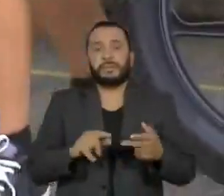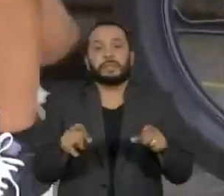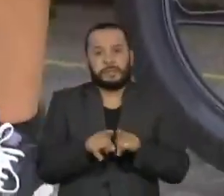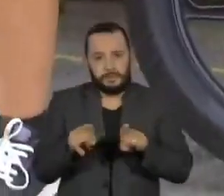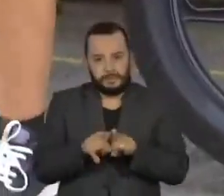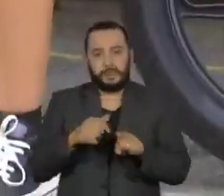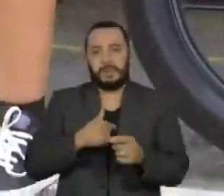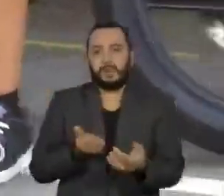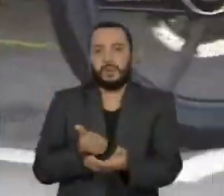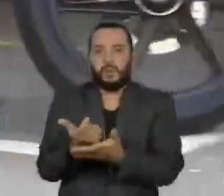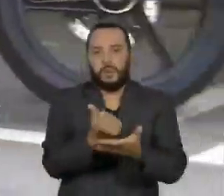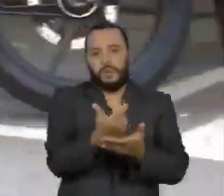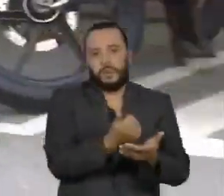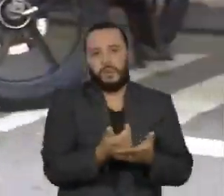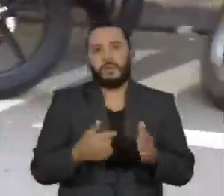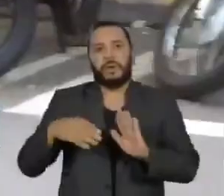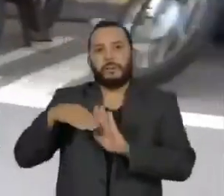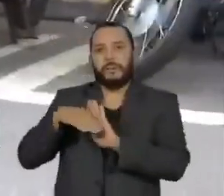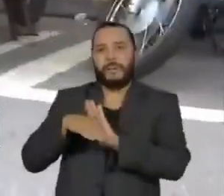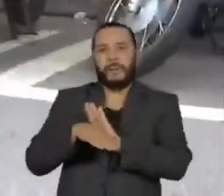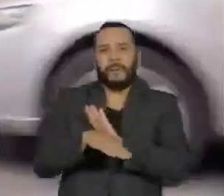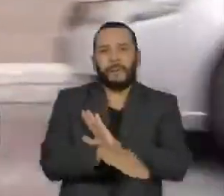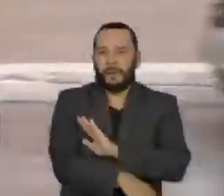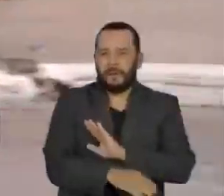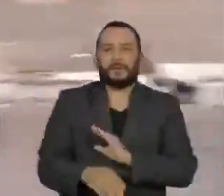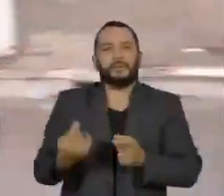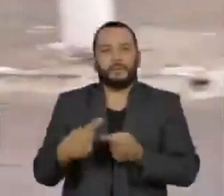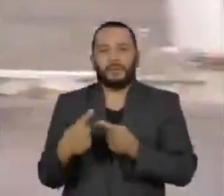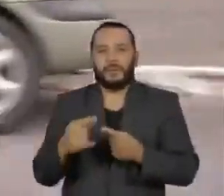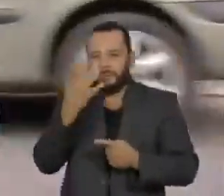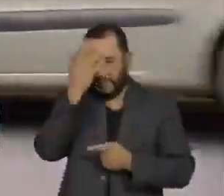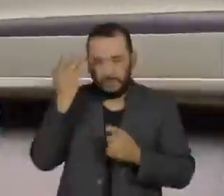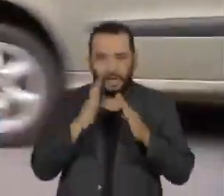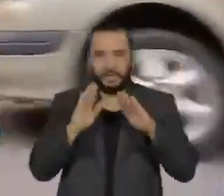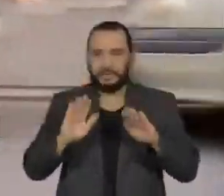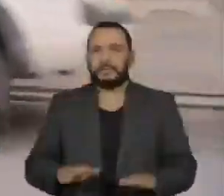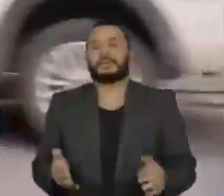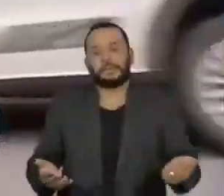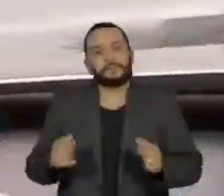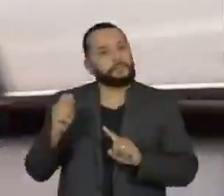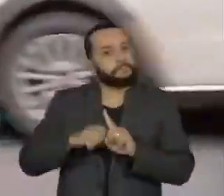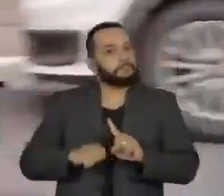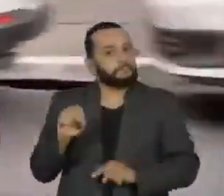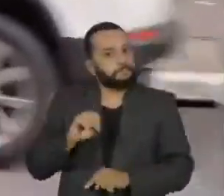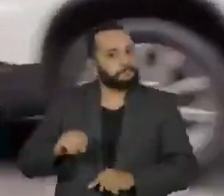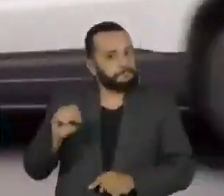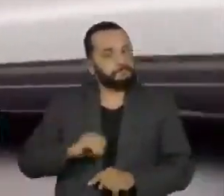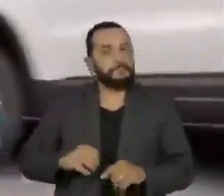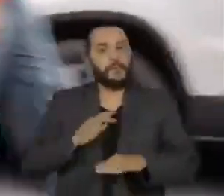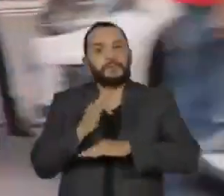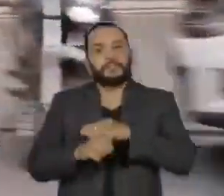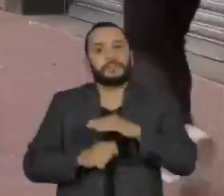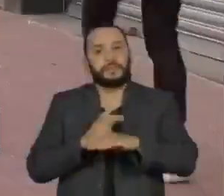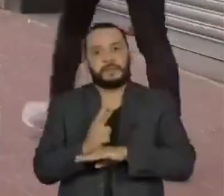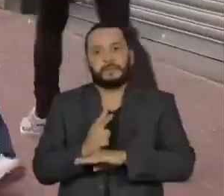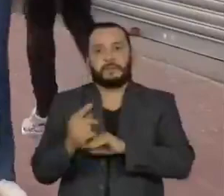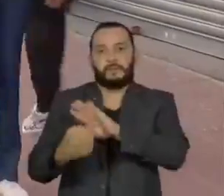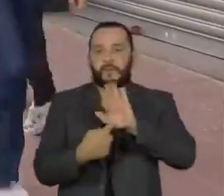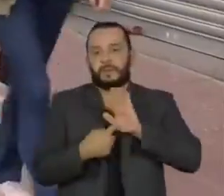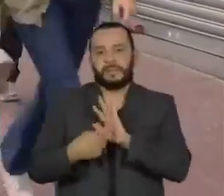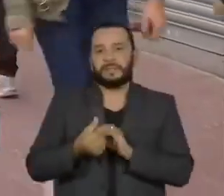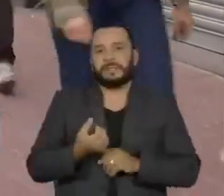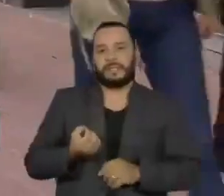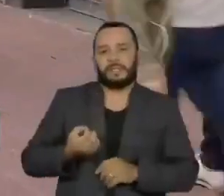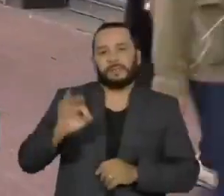brusca no consumo desde que o isolamento social começou. Em outubro, por exemplo, outro dado da FGV mostrou que 60%